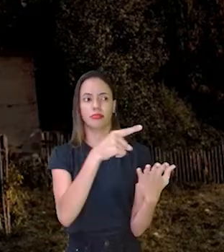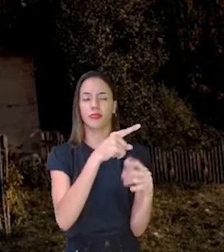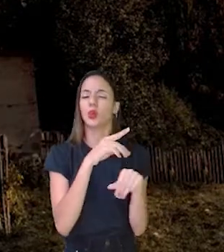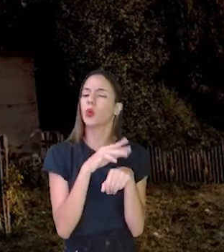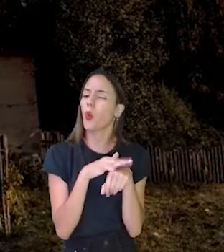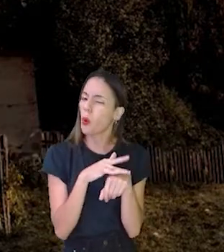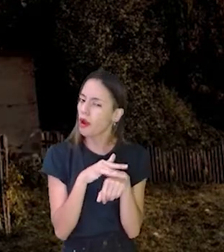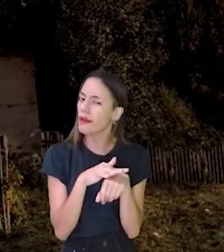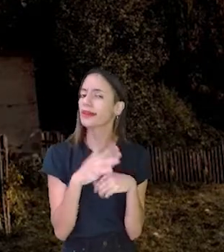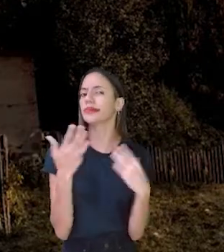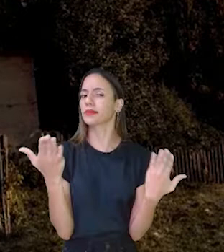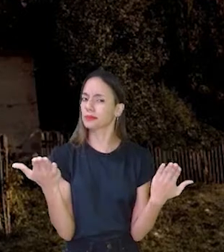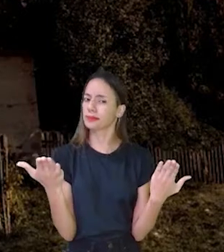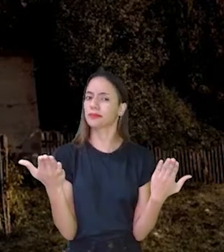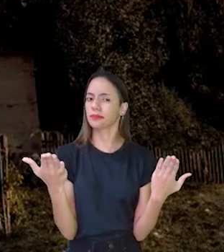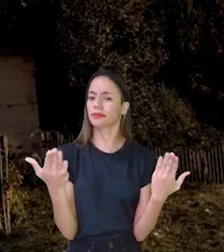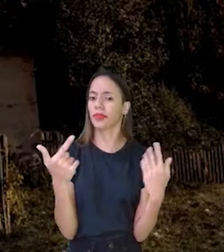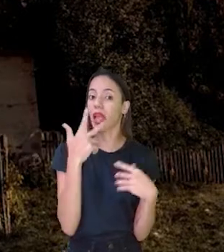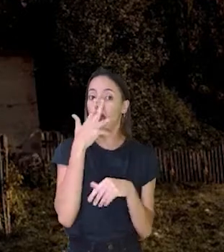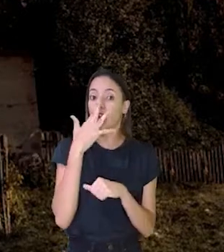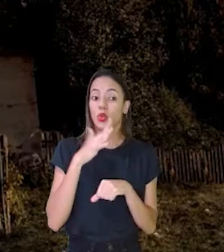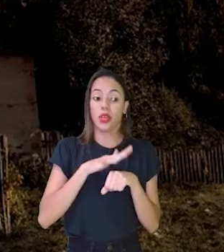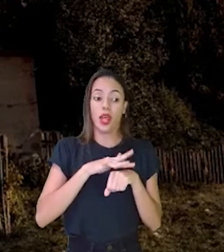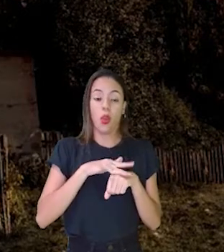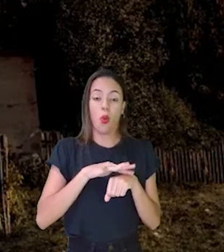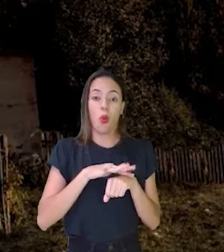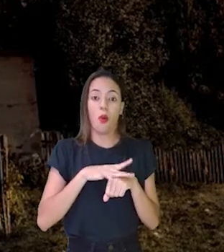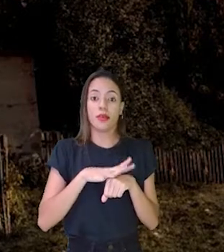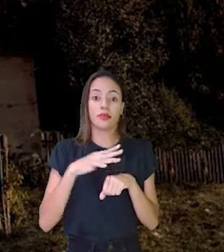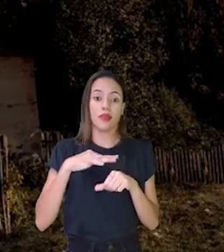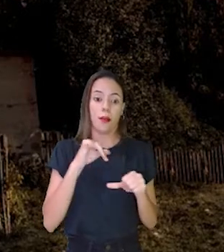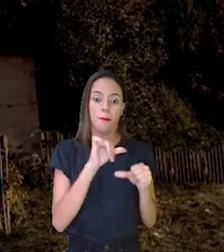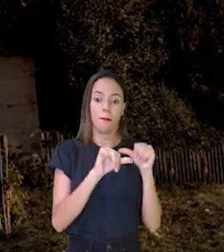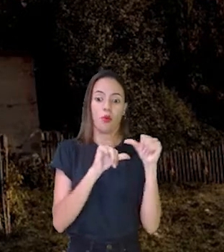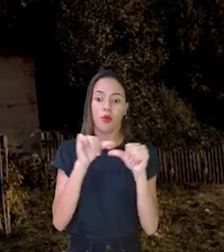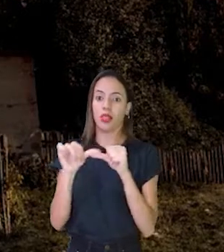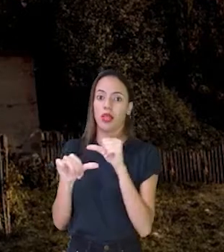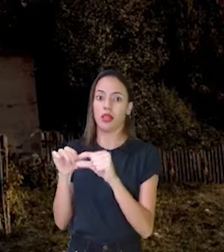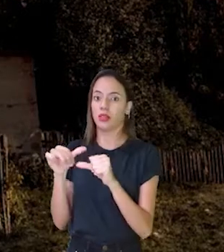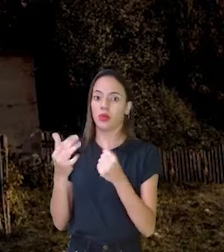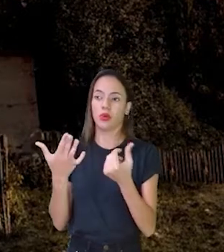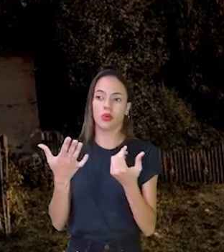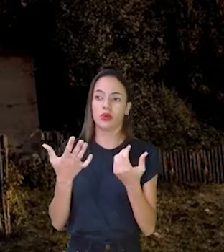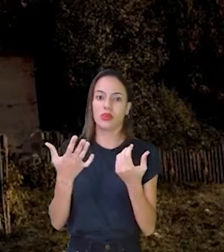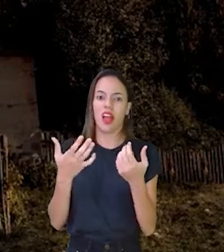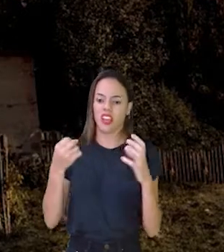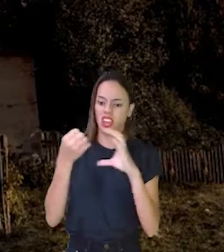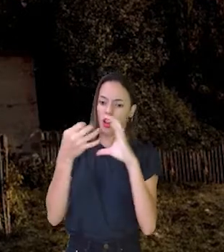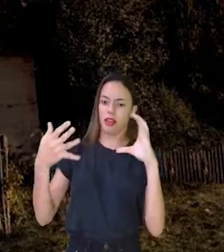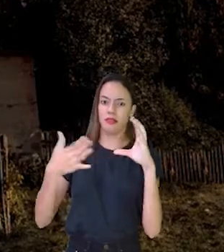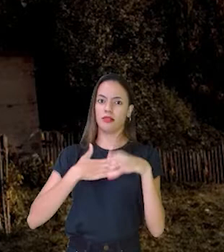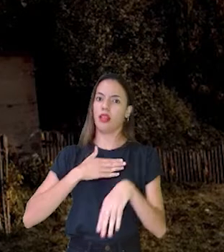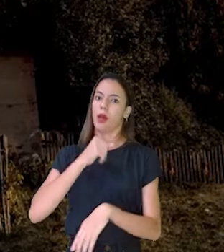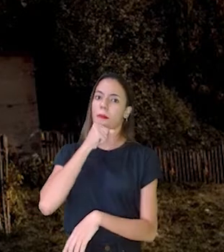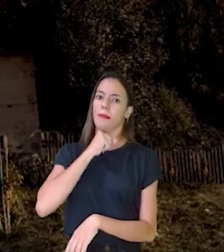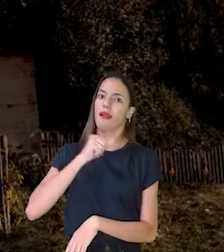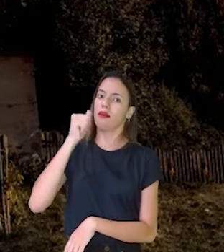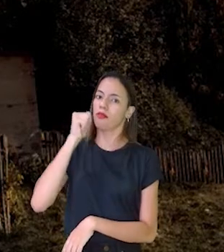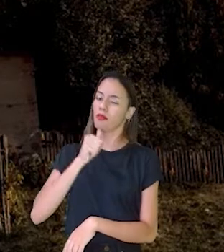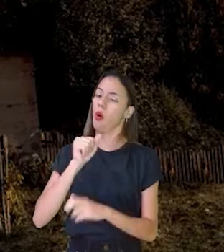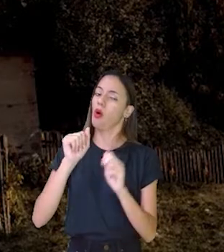doente A doença A deve estar Alterando As características Da vovó